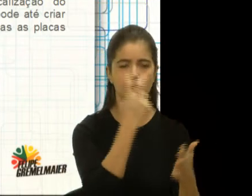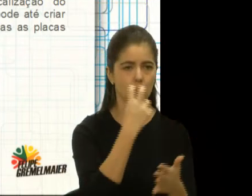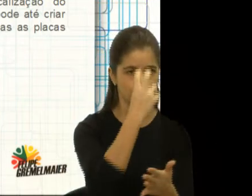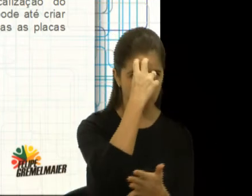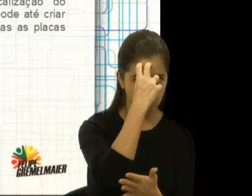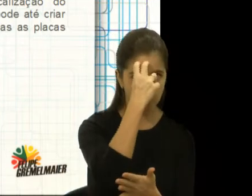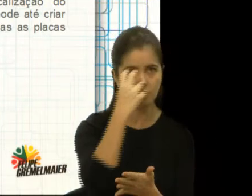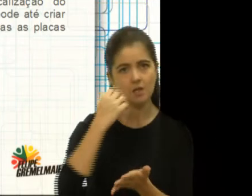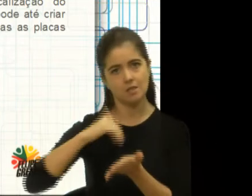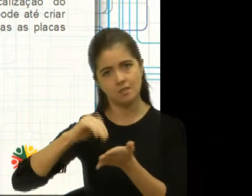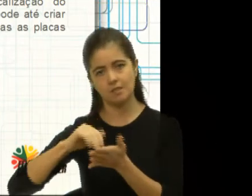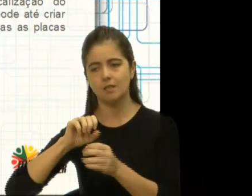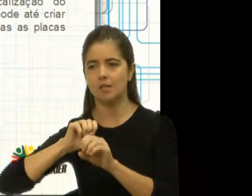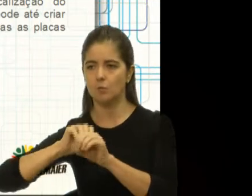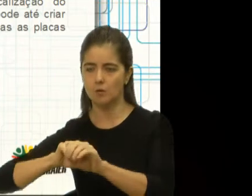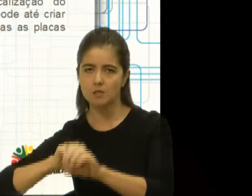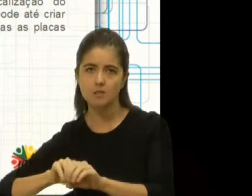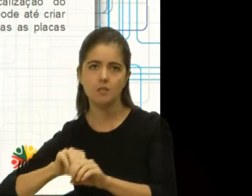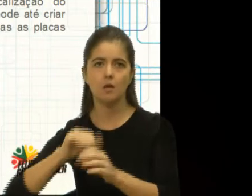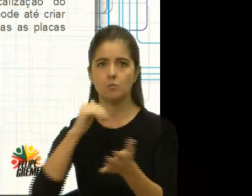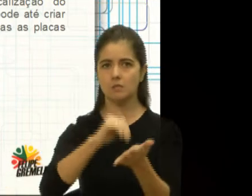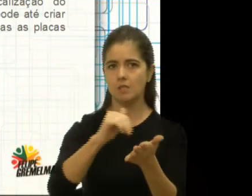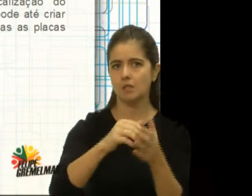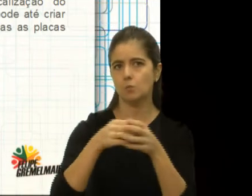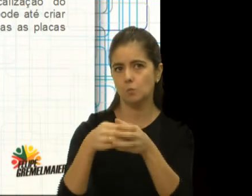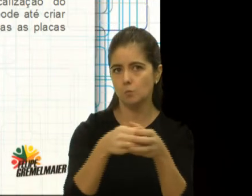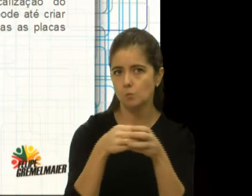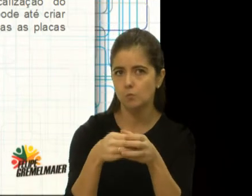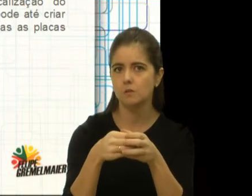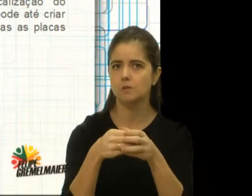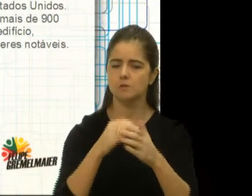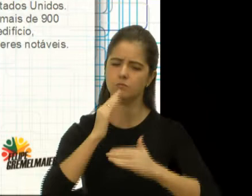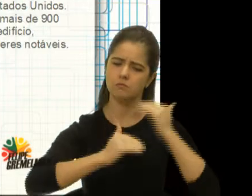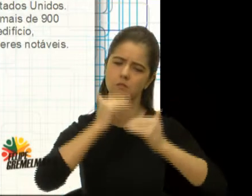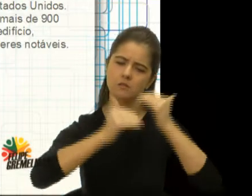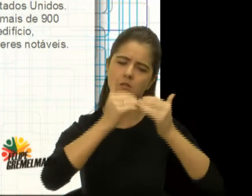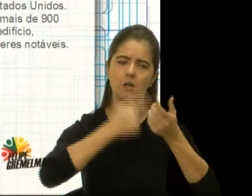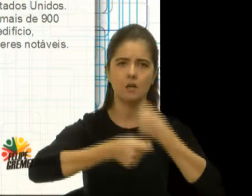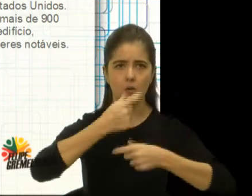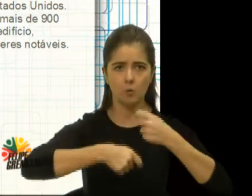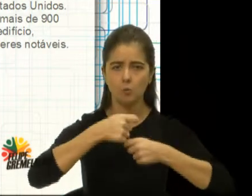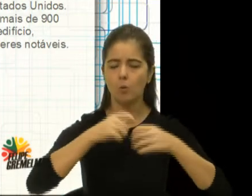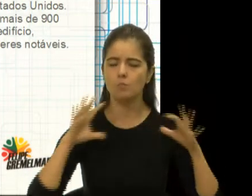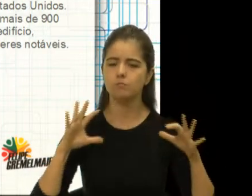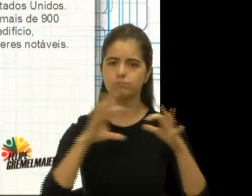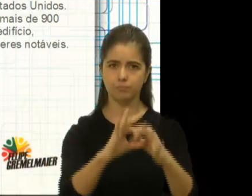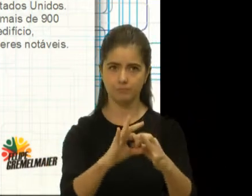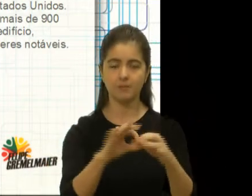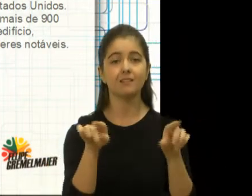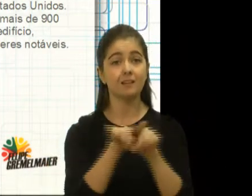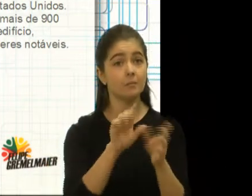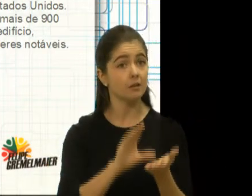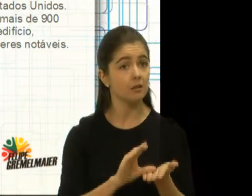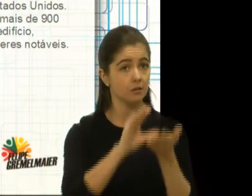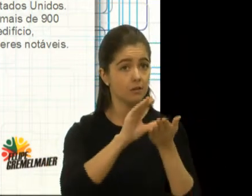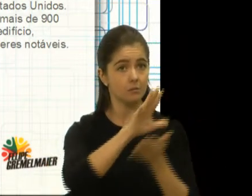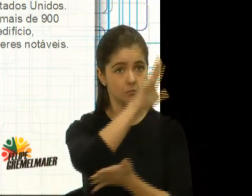Cultura, da Educação, do Turismo, do Desenvolvimento Econômico, os conselhos municipais todos devem, sim,